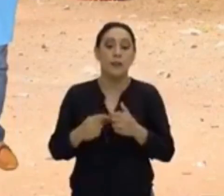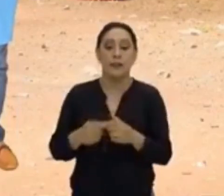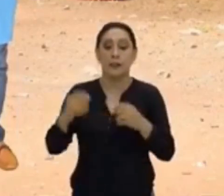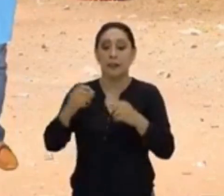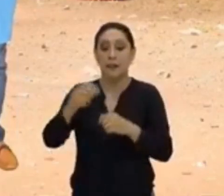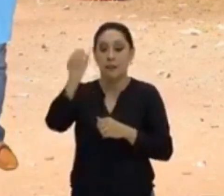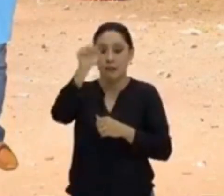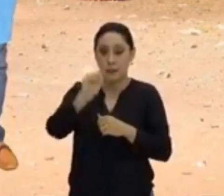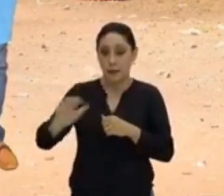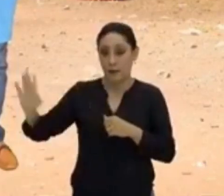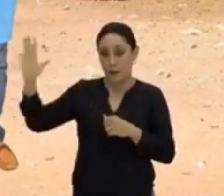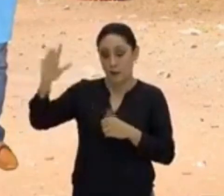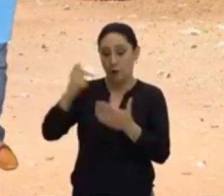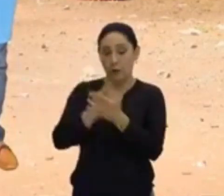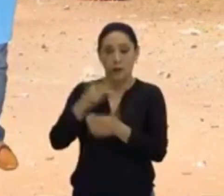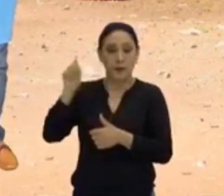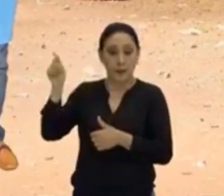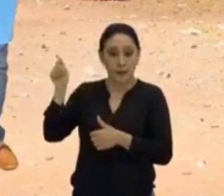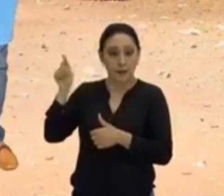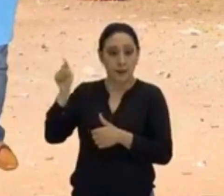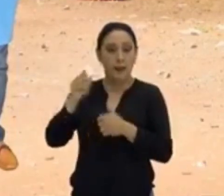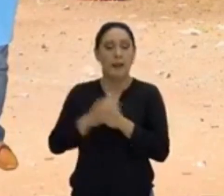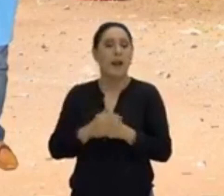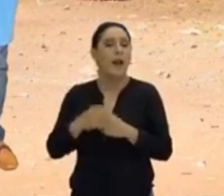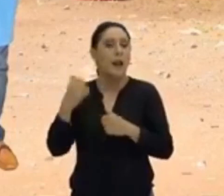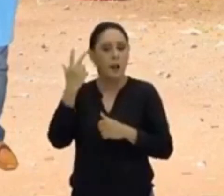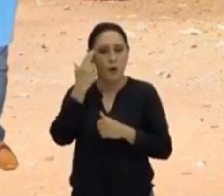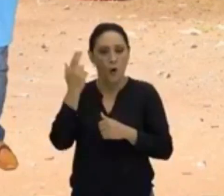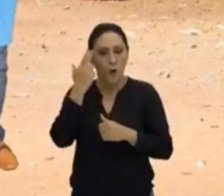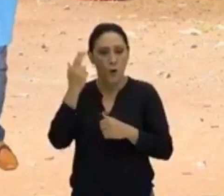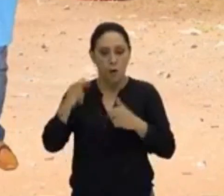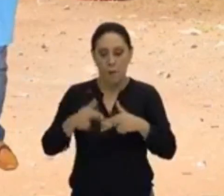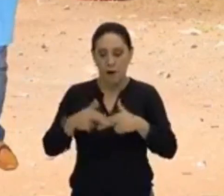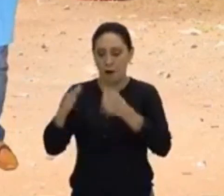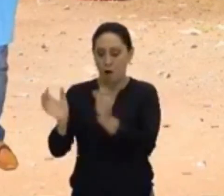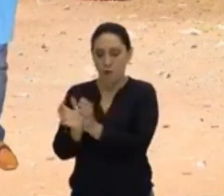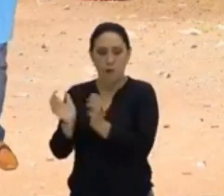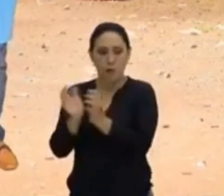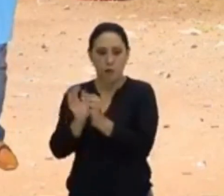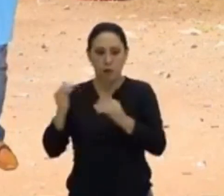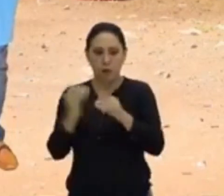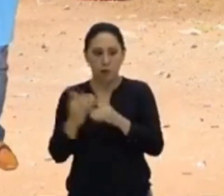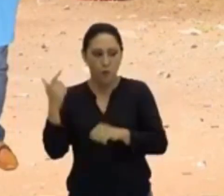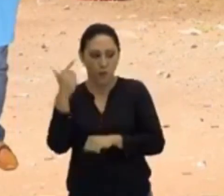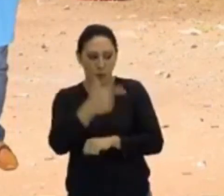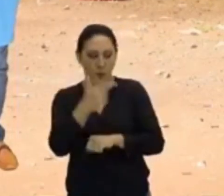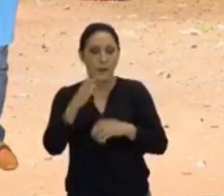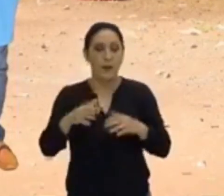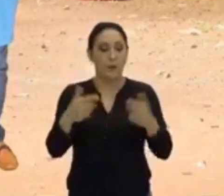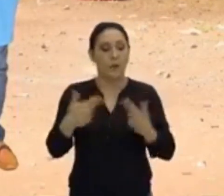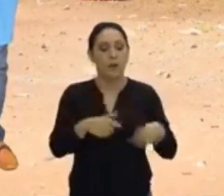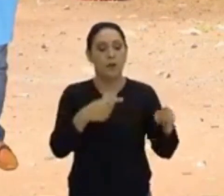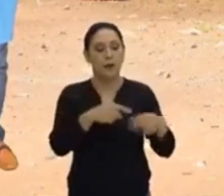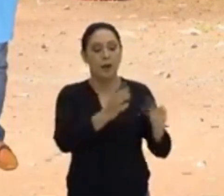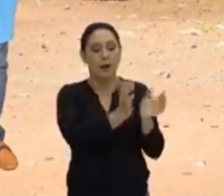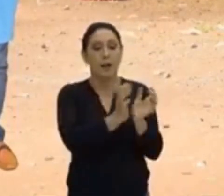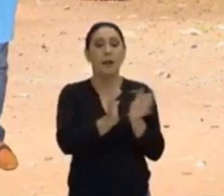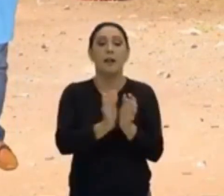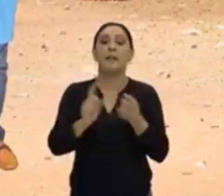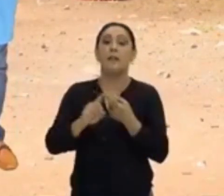africano. É muito comum uma etnia tentar subjulgar e perseguir uma outra. Assim como nós também temos